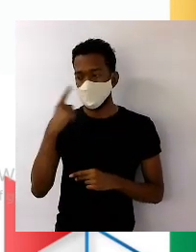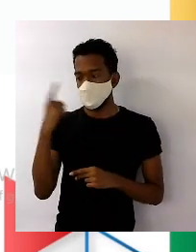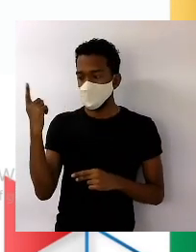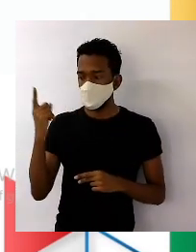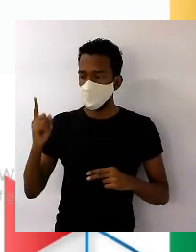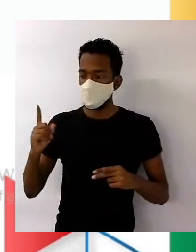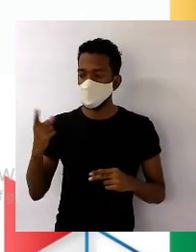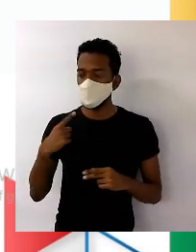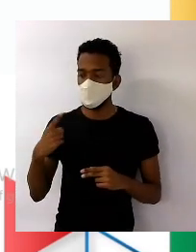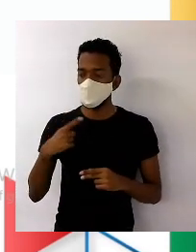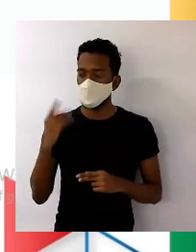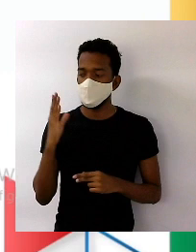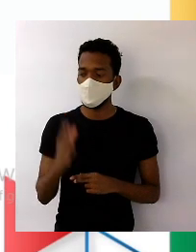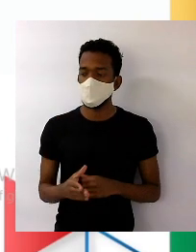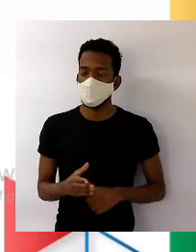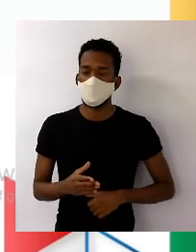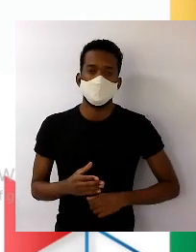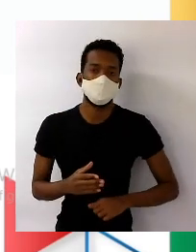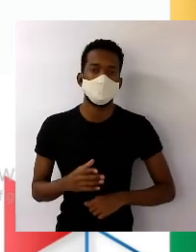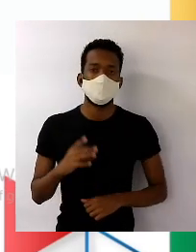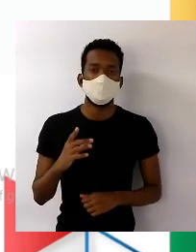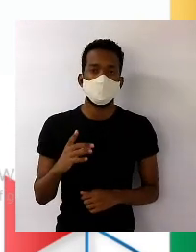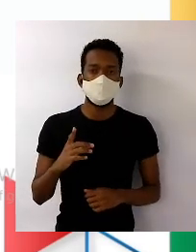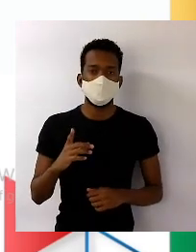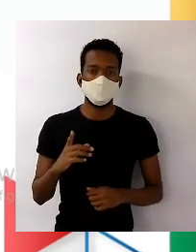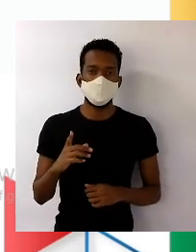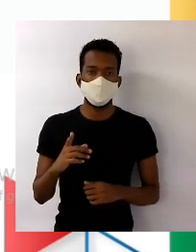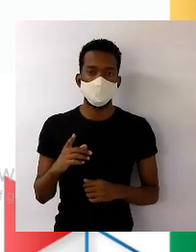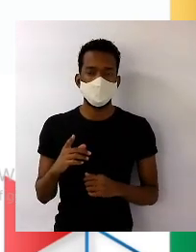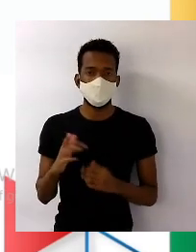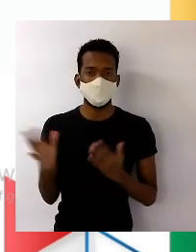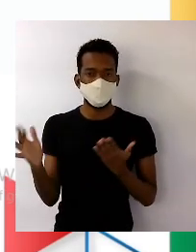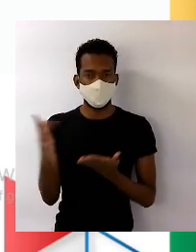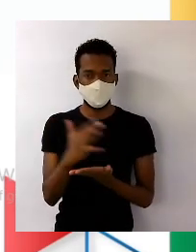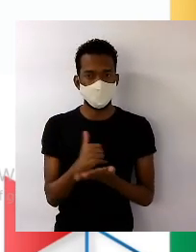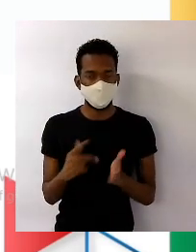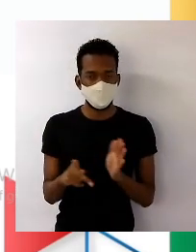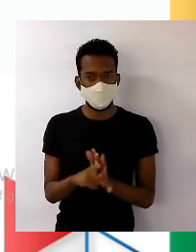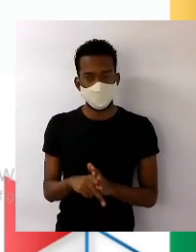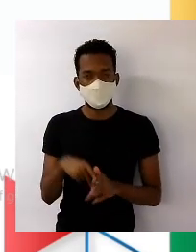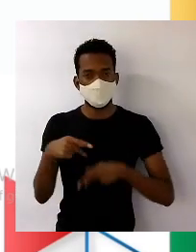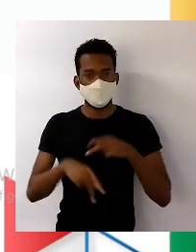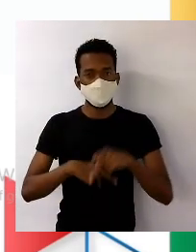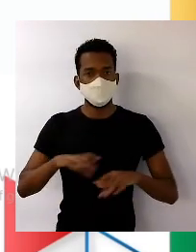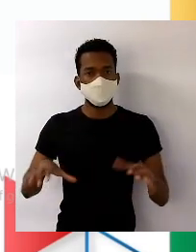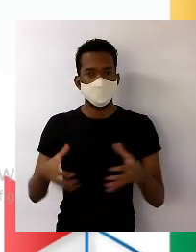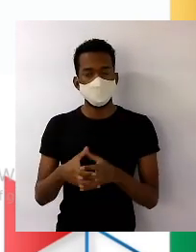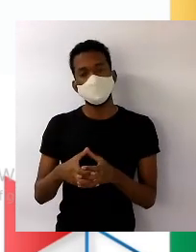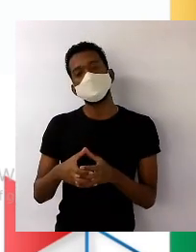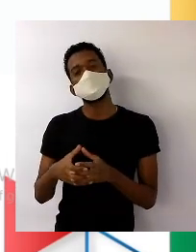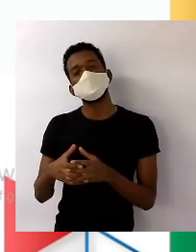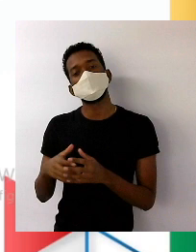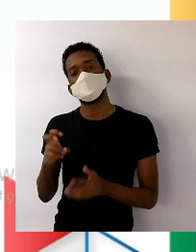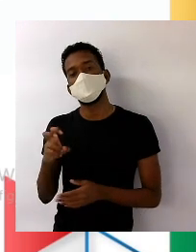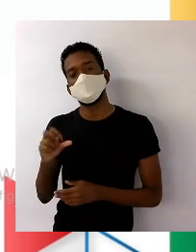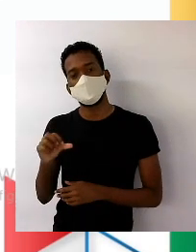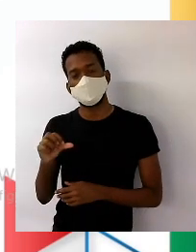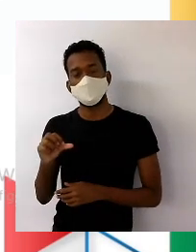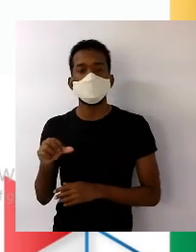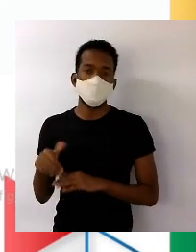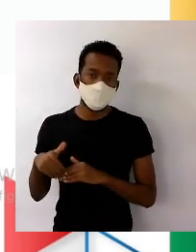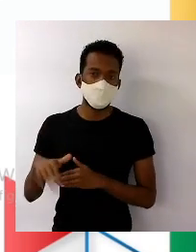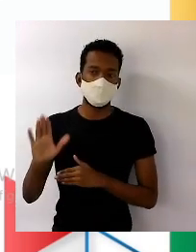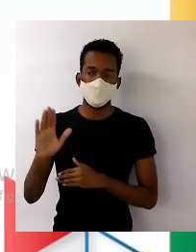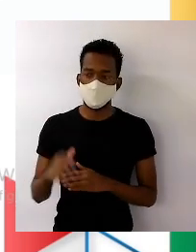tem os dados referentes à população idosa, que vai a partir dos 59 anos. Ela